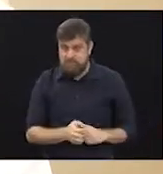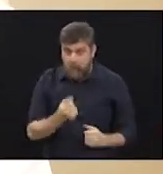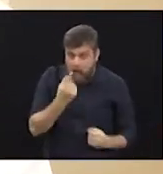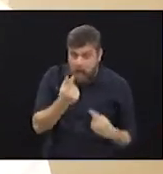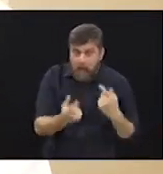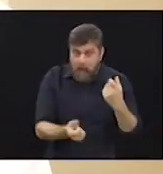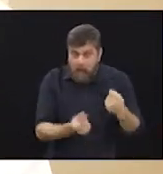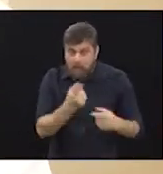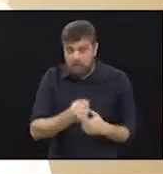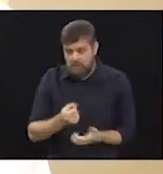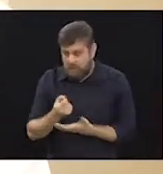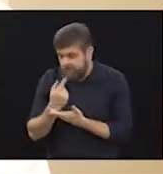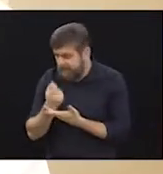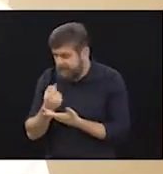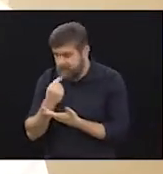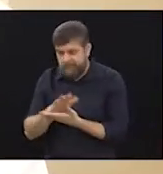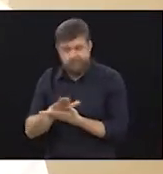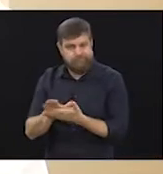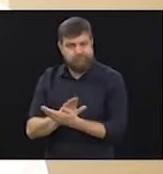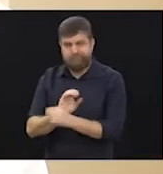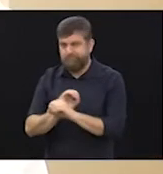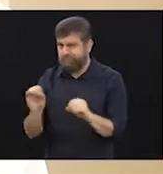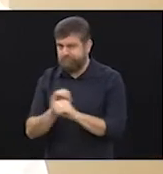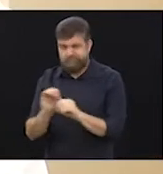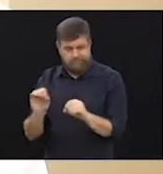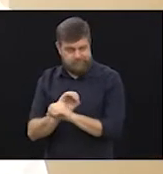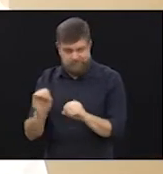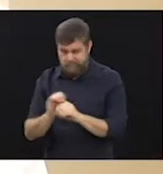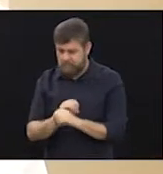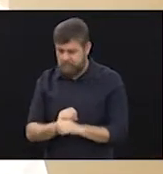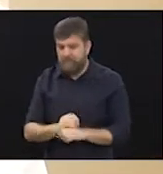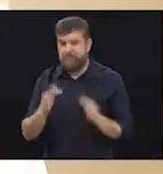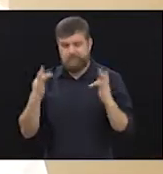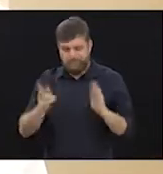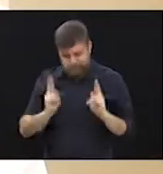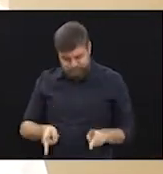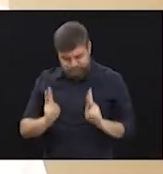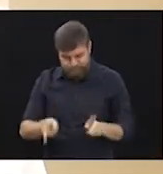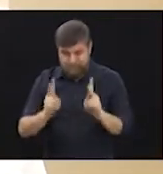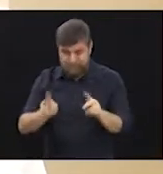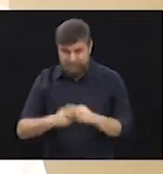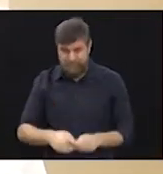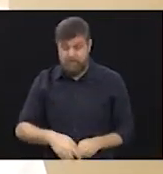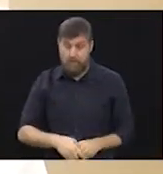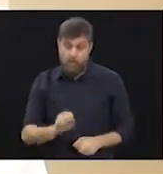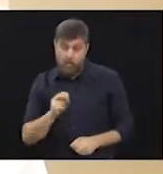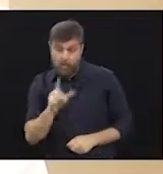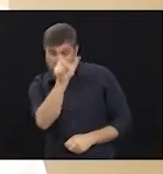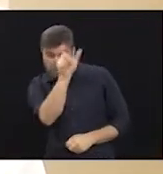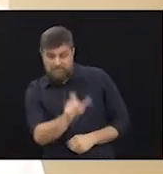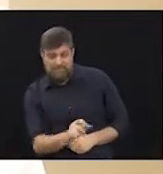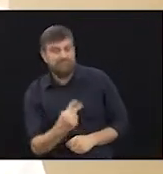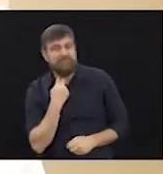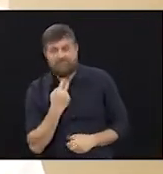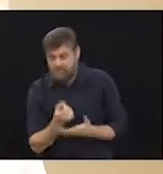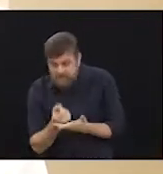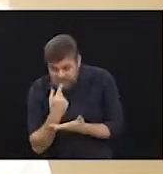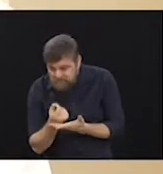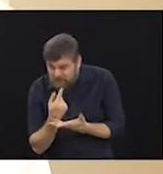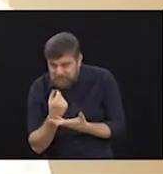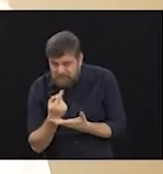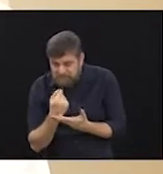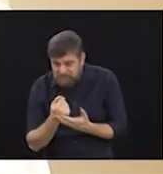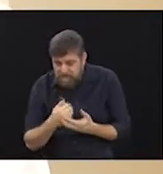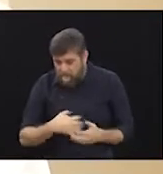aí quando o remédio via oral não está funcionando adequadamente ou o paciente tem contraindicações para a medicação via oral,